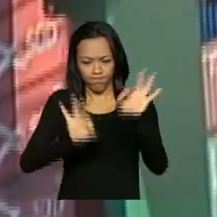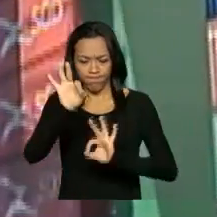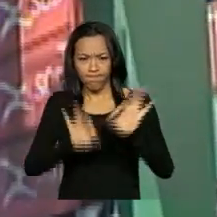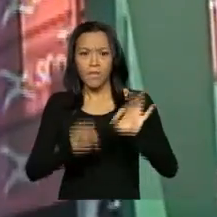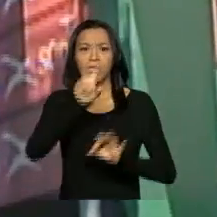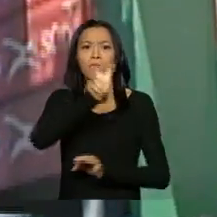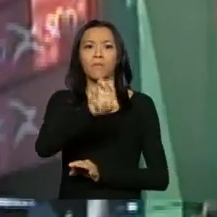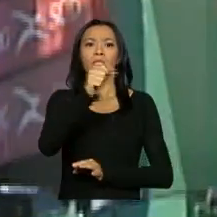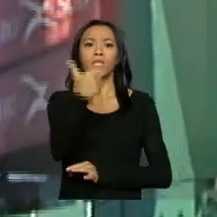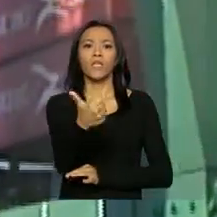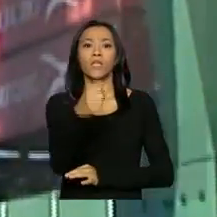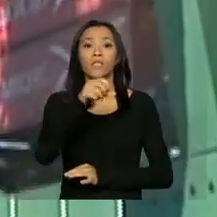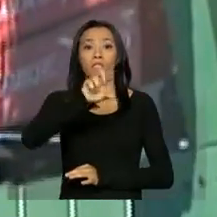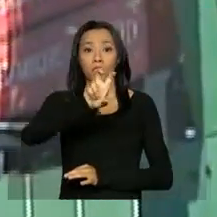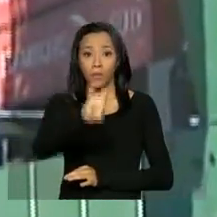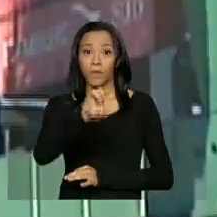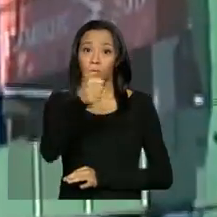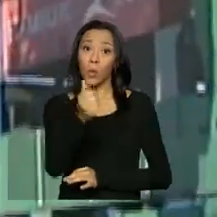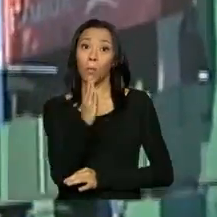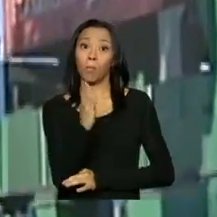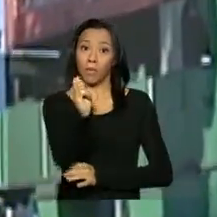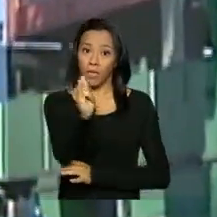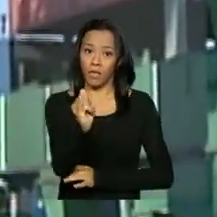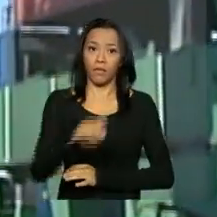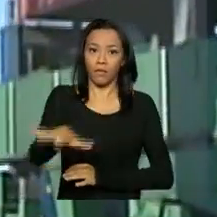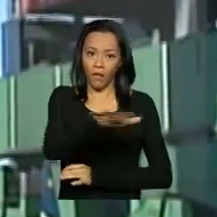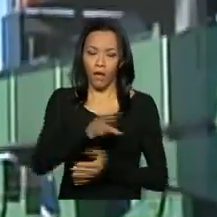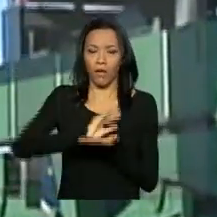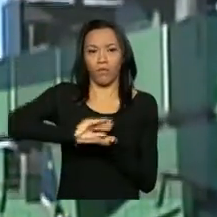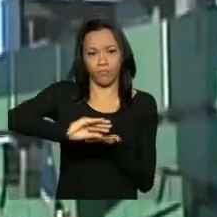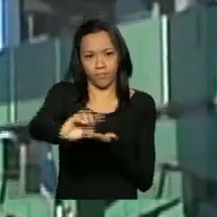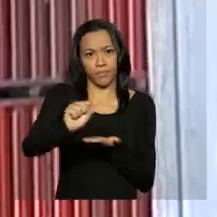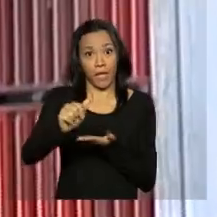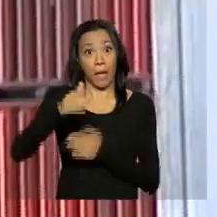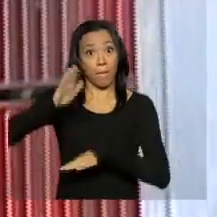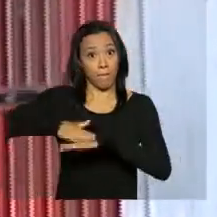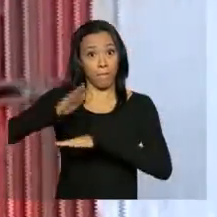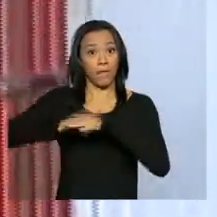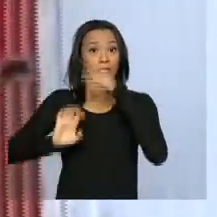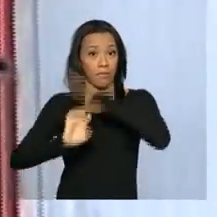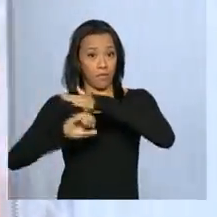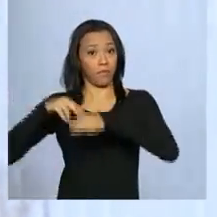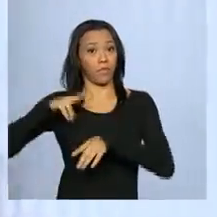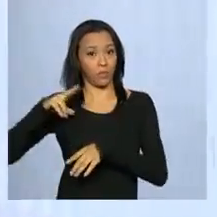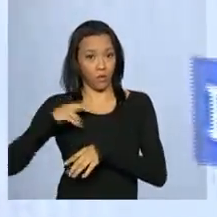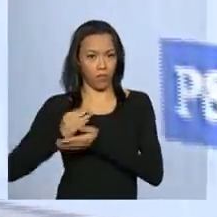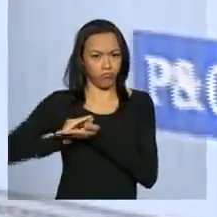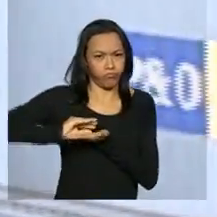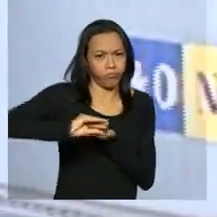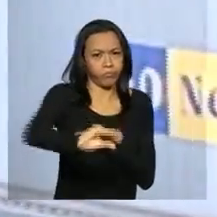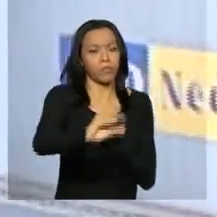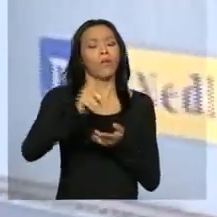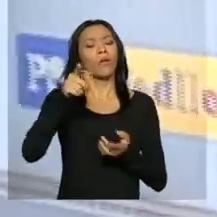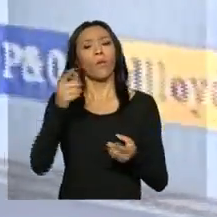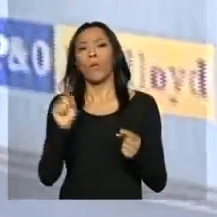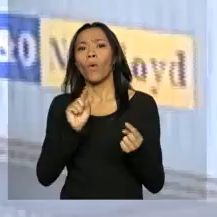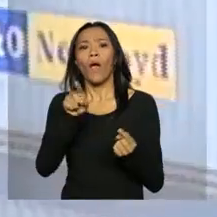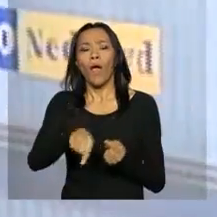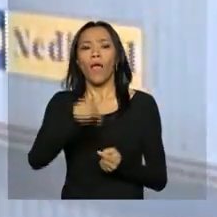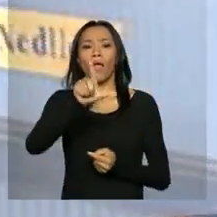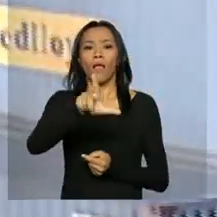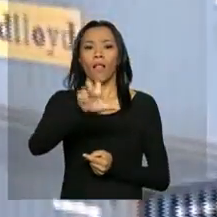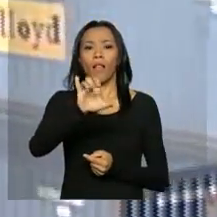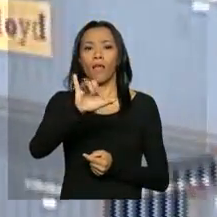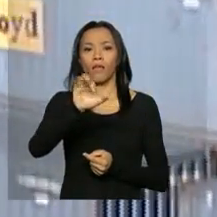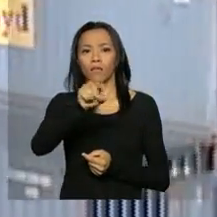bilhões de reais no setor, a maior parte da iniciativa privada. Entre as ações estão os leilões de arrendamento